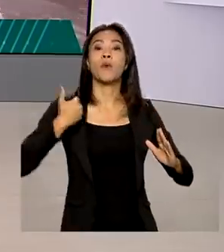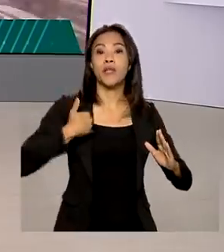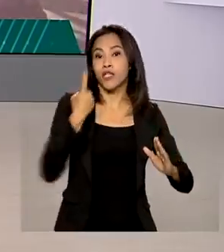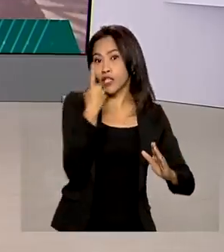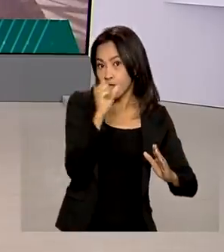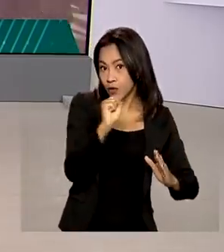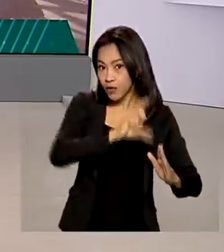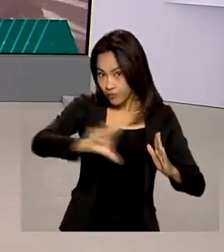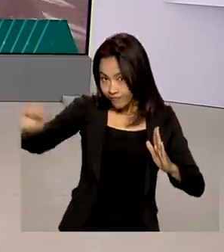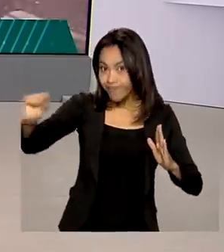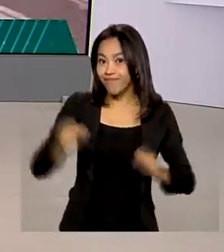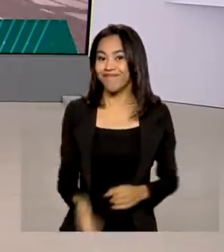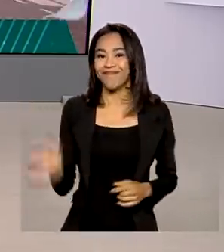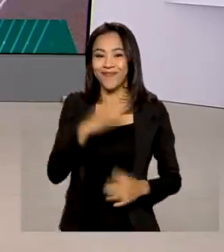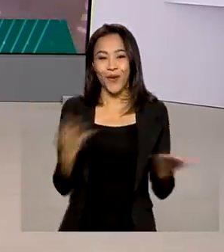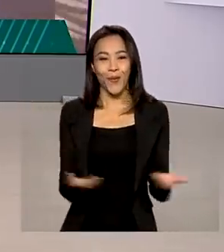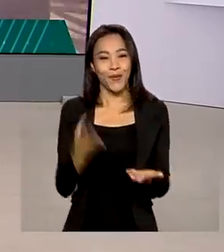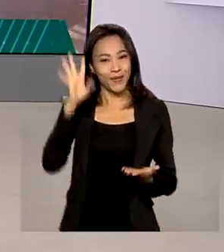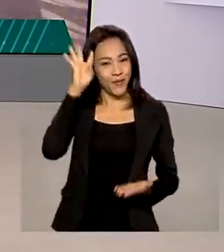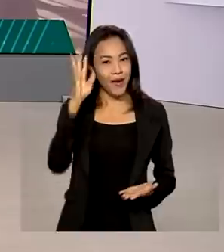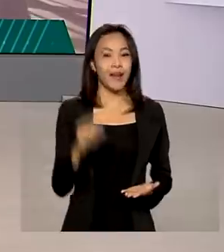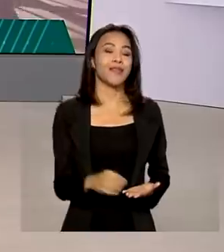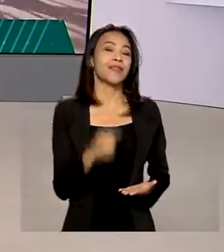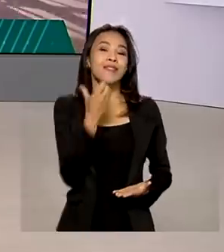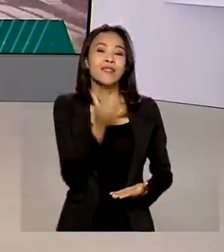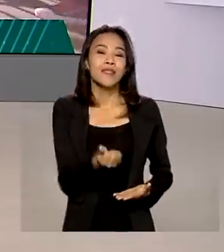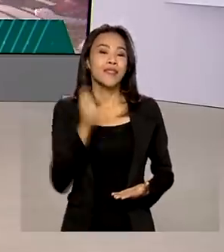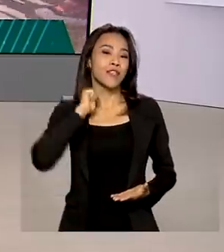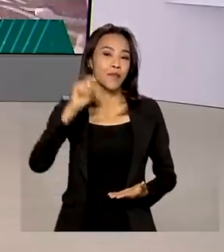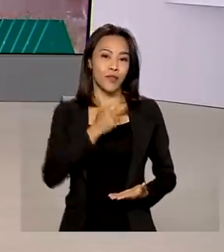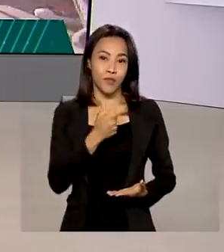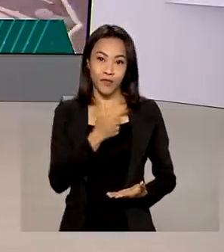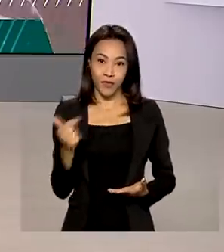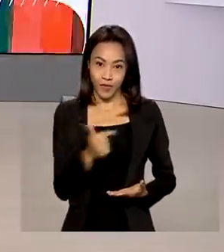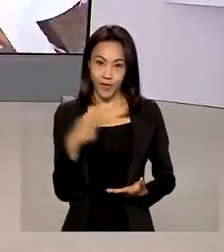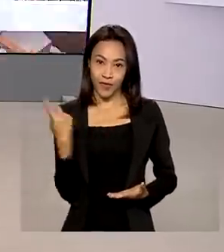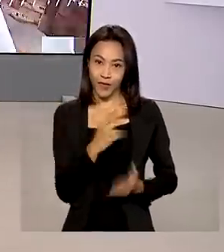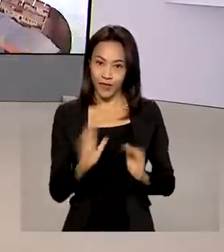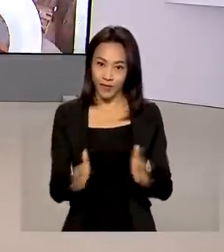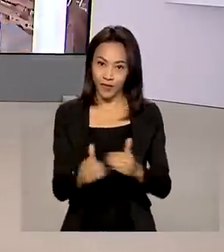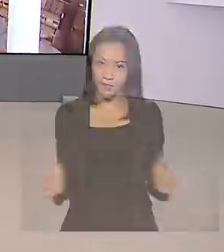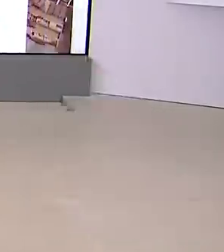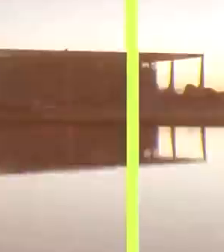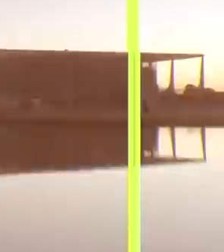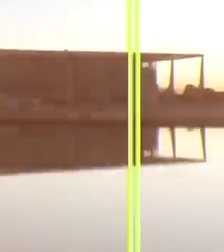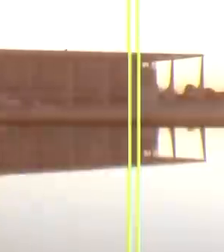Quarta-feira, 6 de abril de 2022, o Brasil em Dia já está no ar.